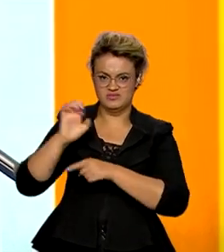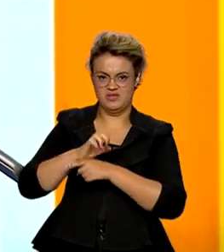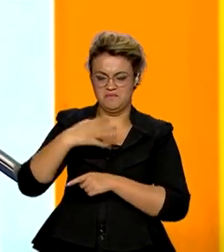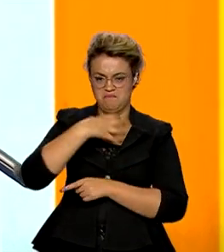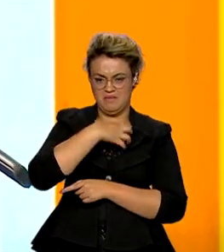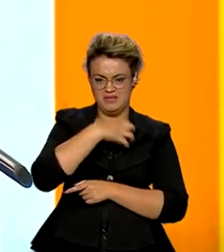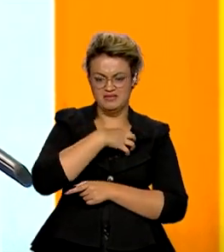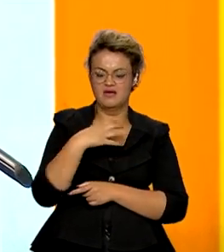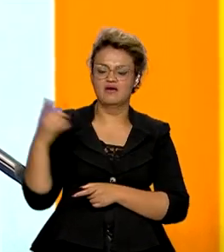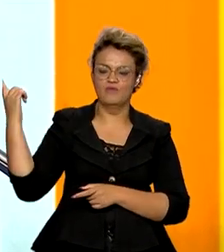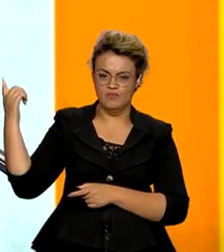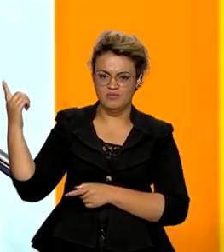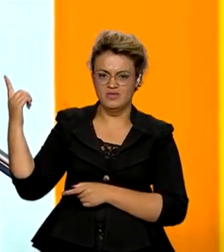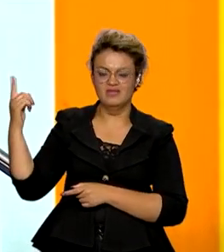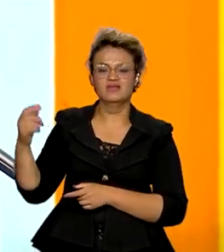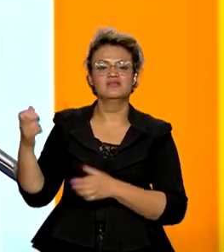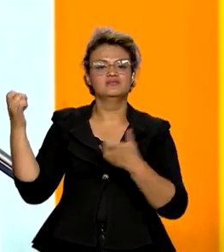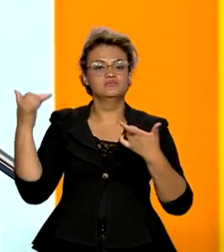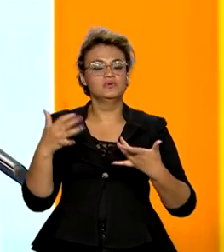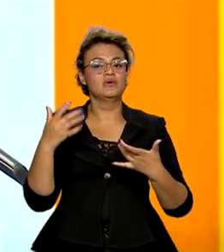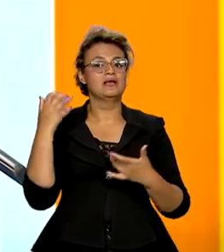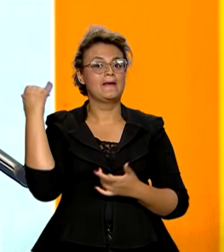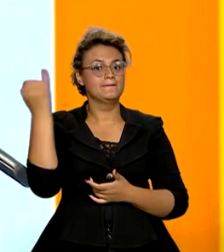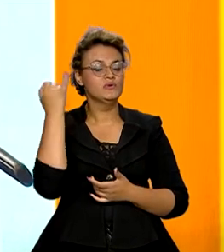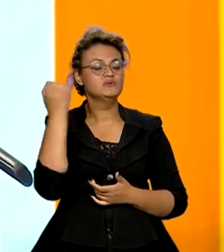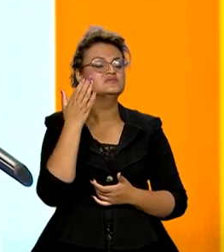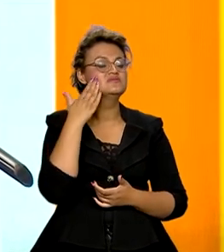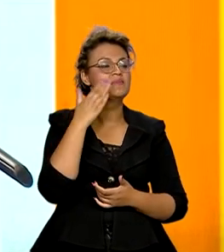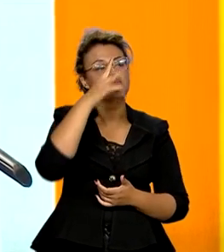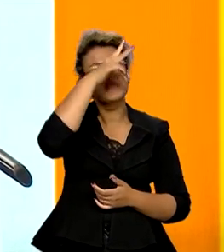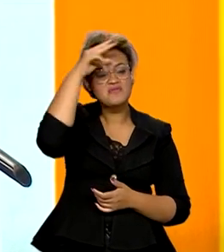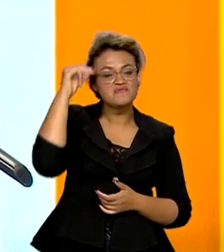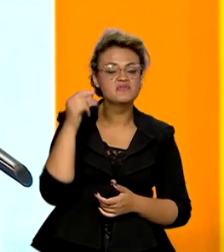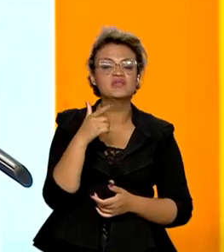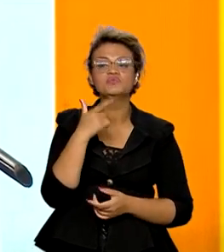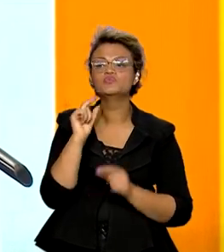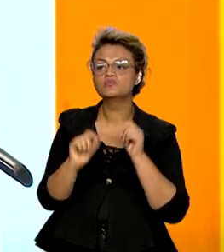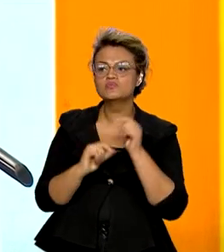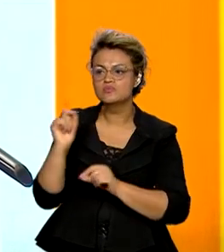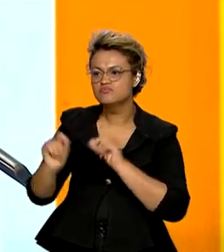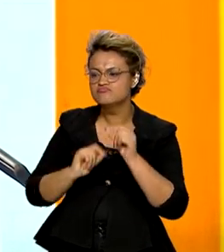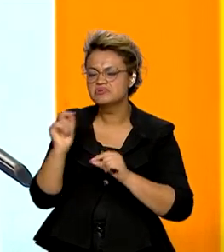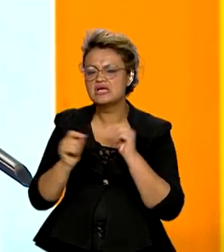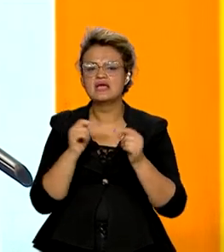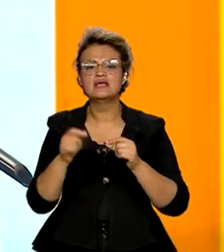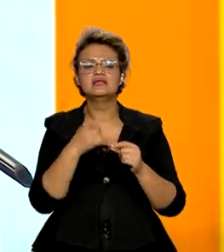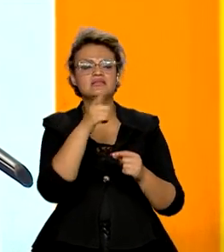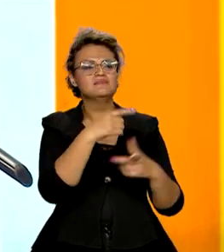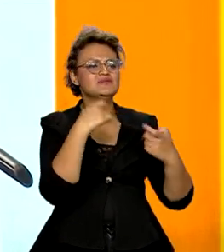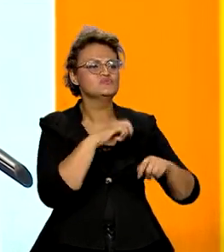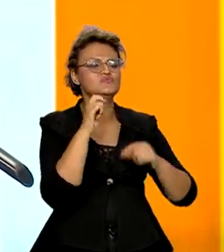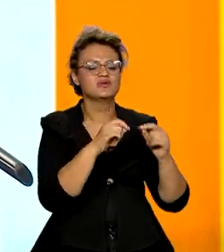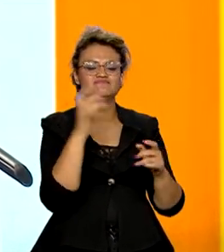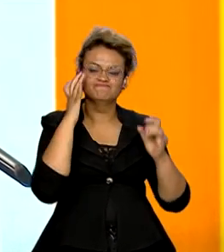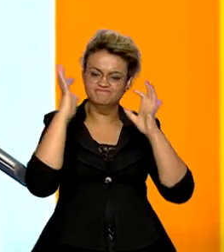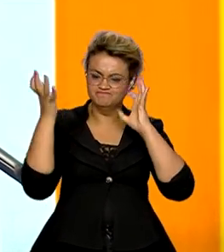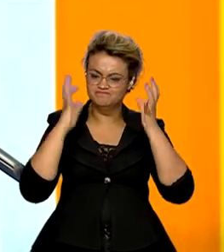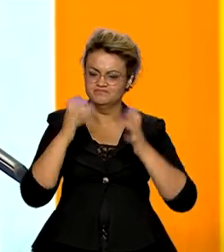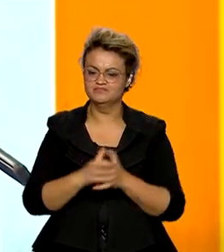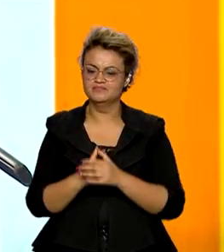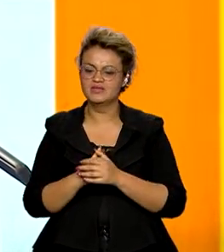Jerônimo Rodrigues, é fundamental ouvir os prefeitos e tentar resolver suas demandas. E nós